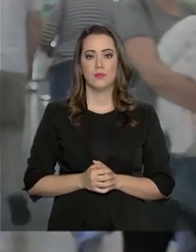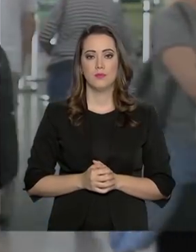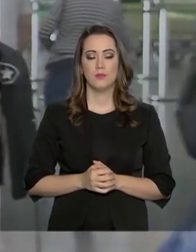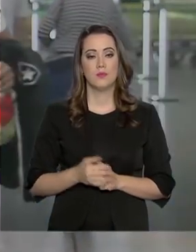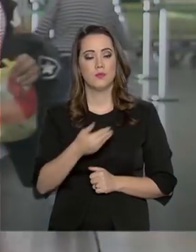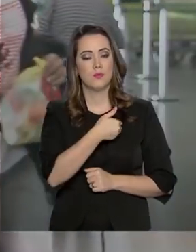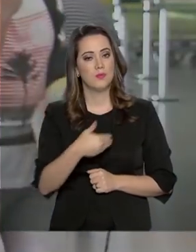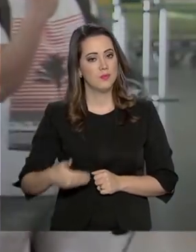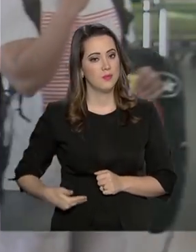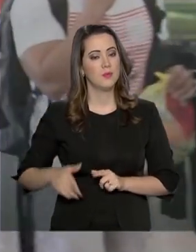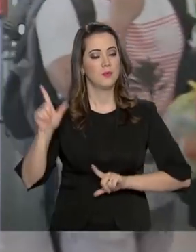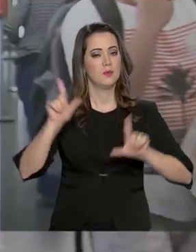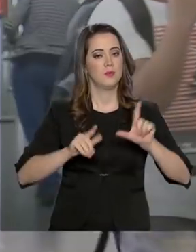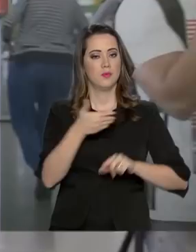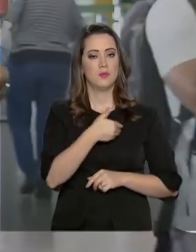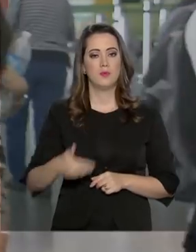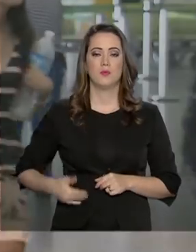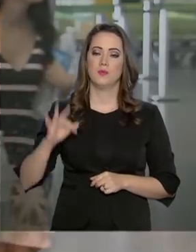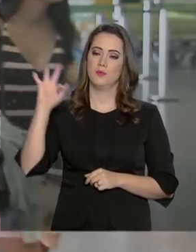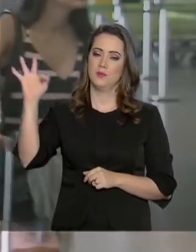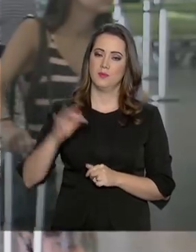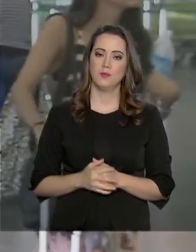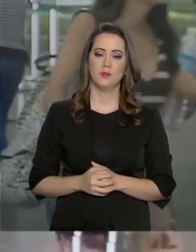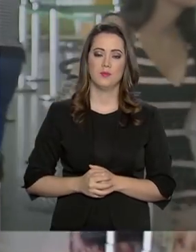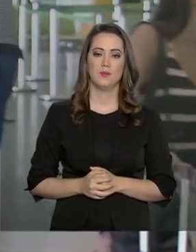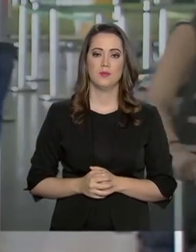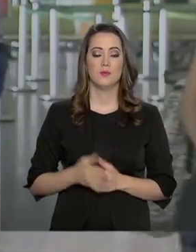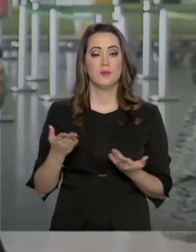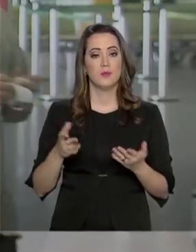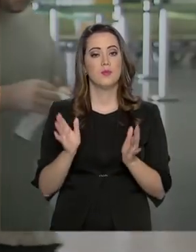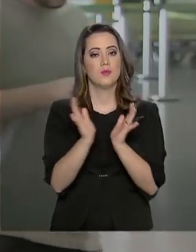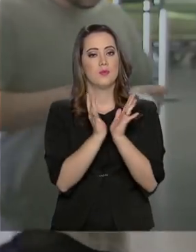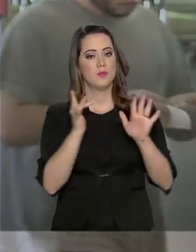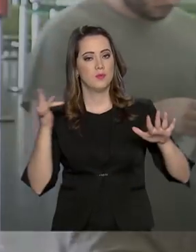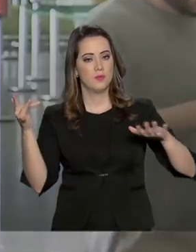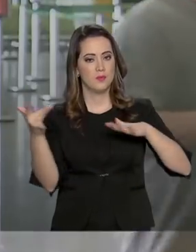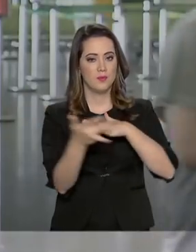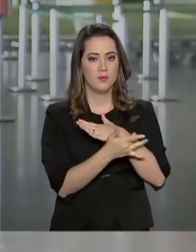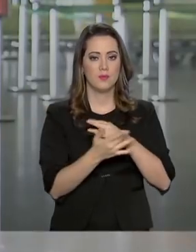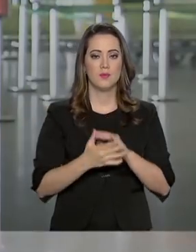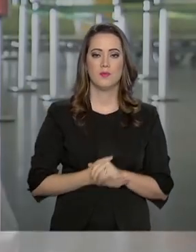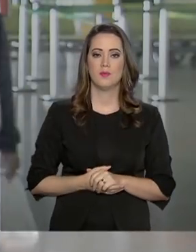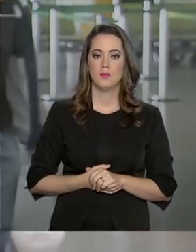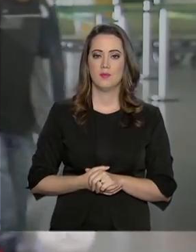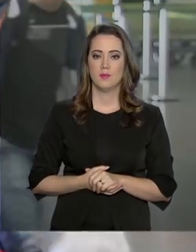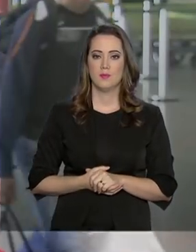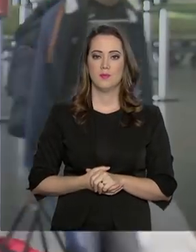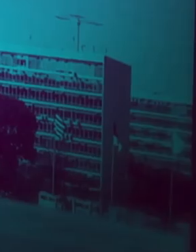daí! Continue com a gente na NBR TV do Governo Federal e nas nossas redes sociais.